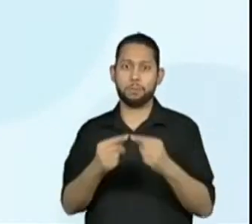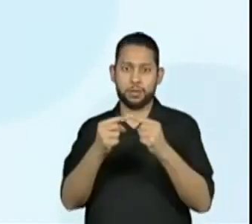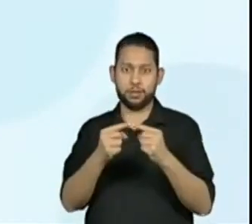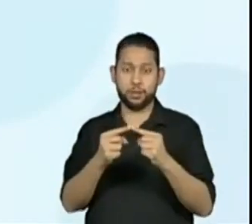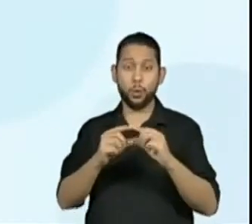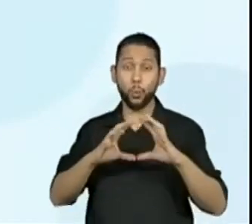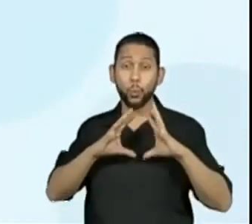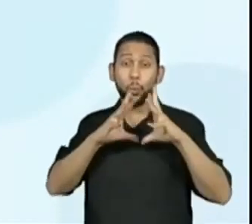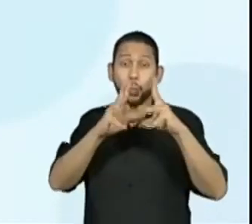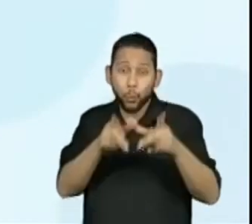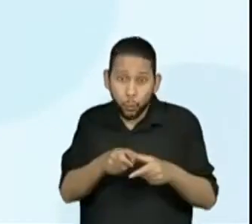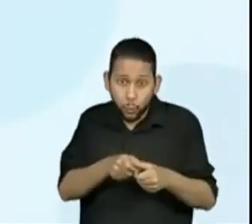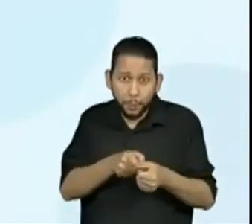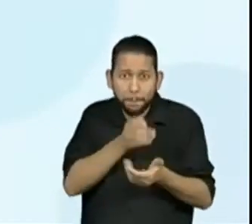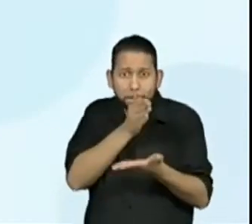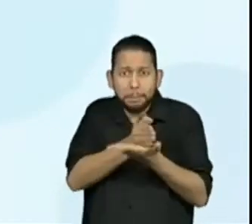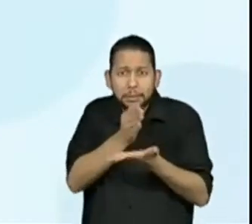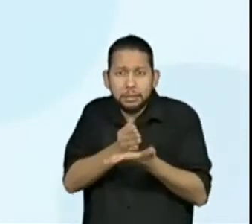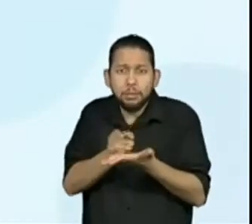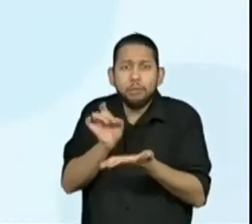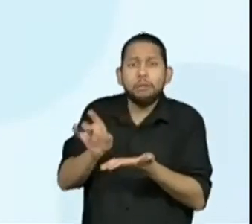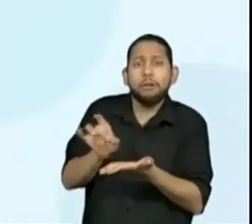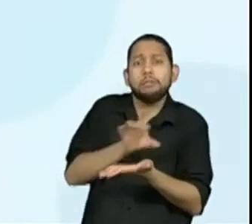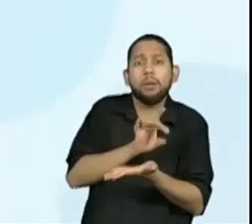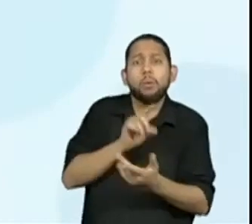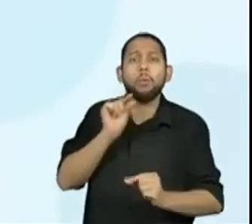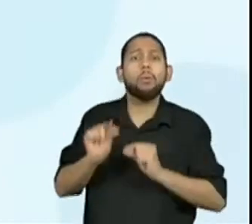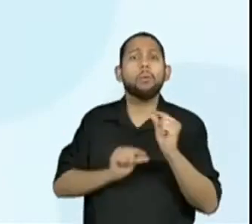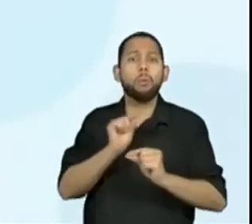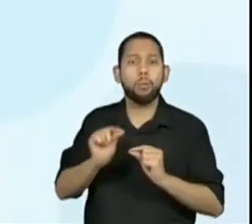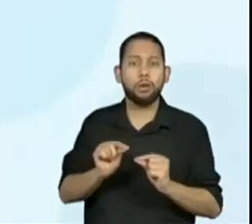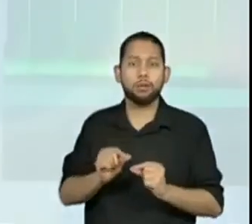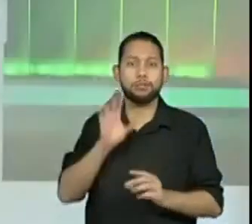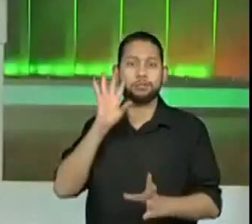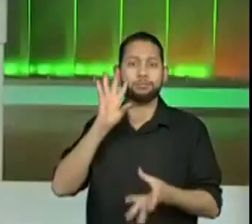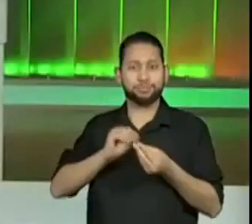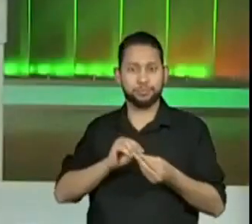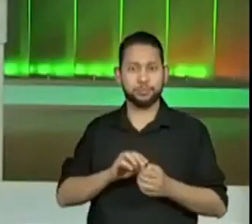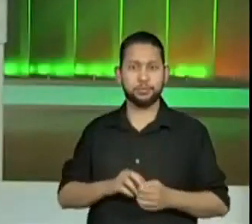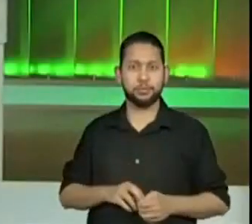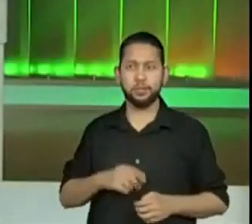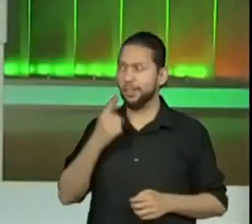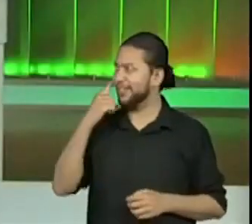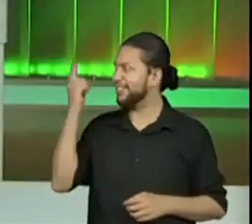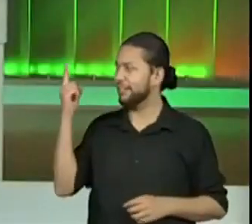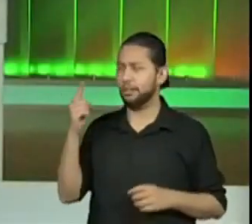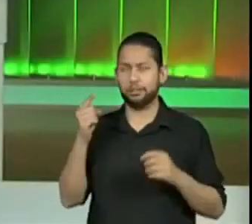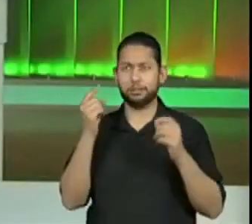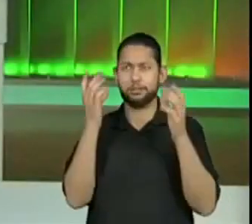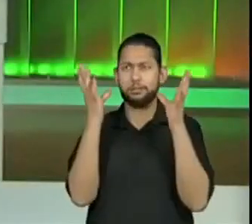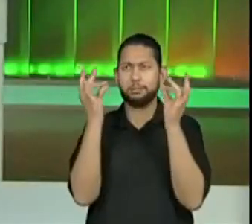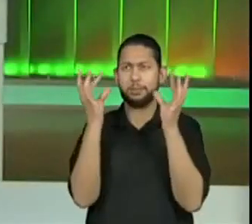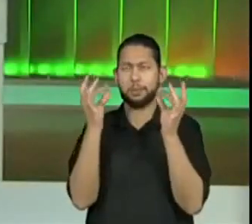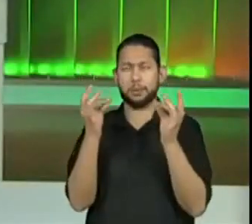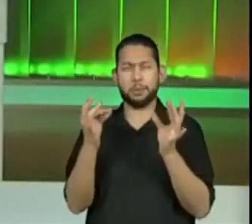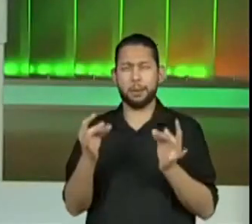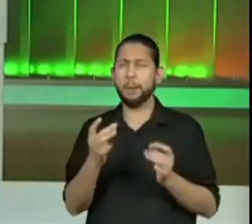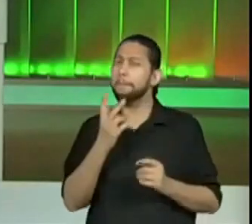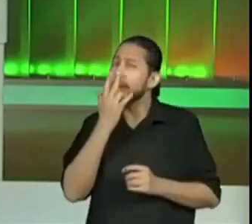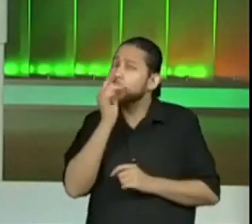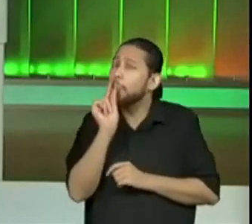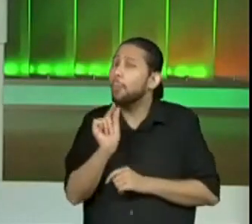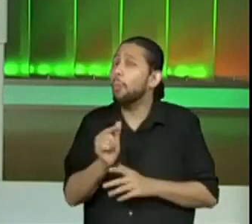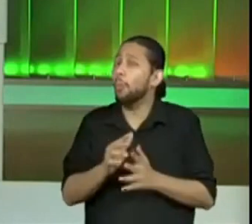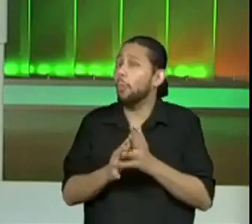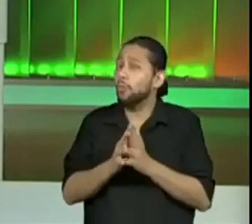como todo. Essa é uma habilidade que, quando a gente olha a descrição dela, parece até um pouco confuso,